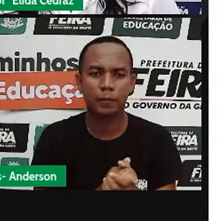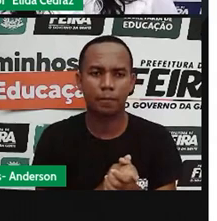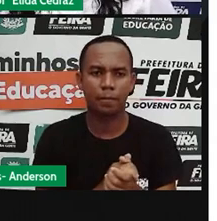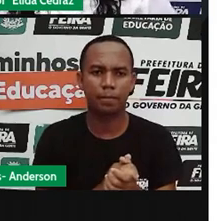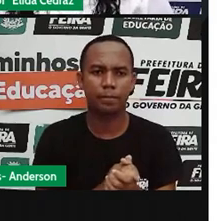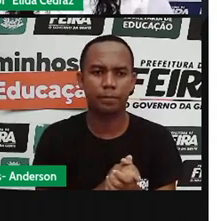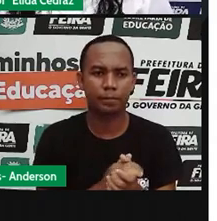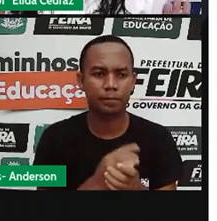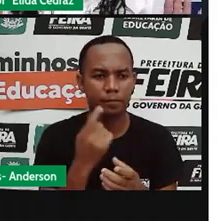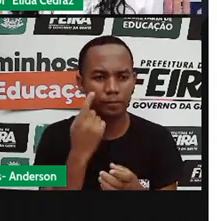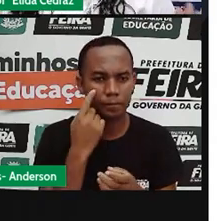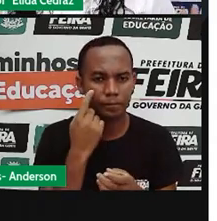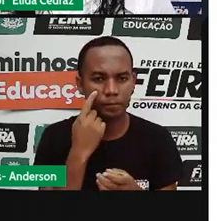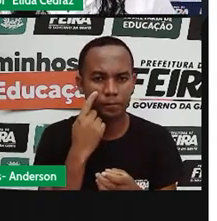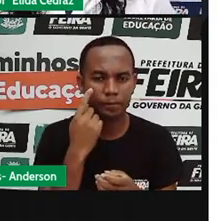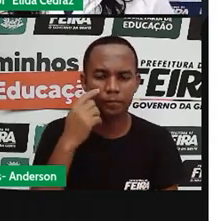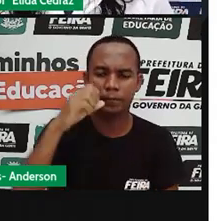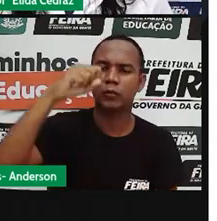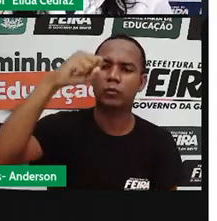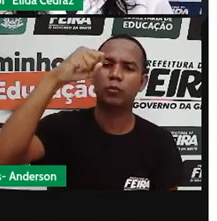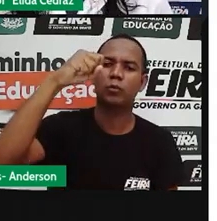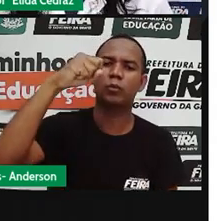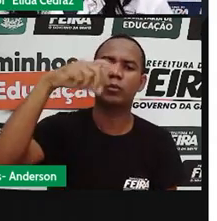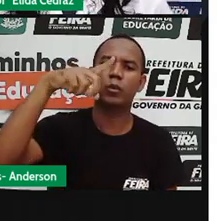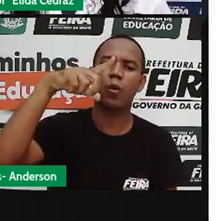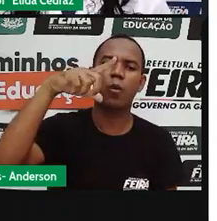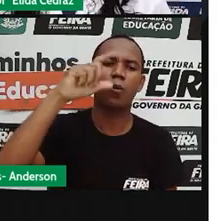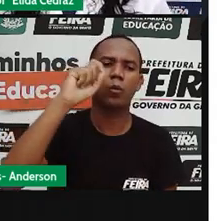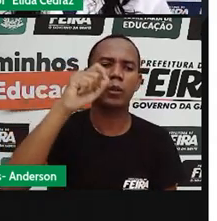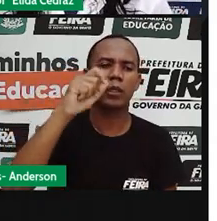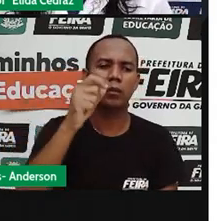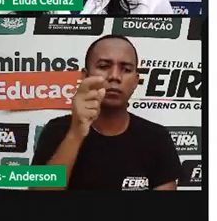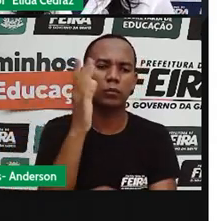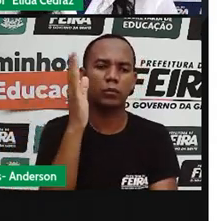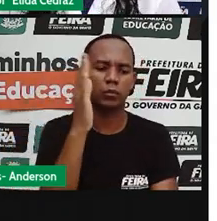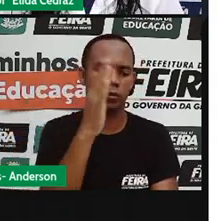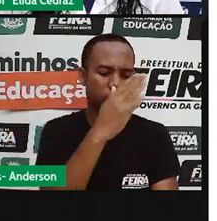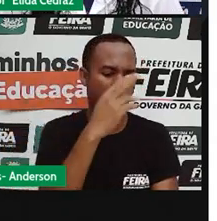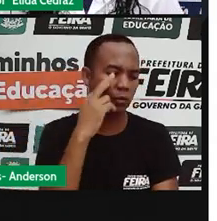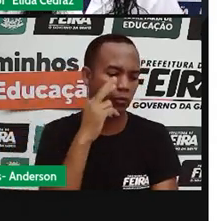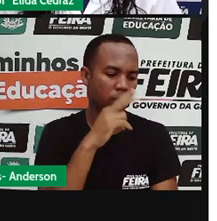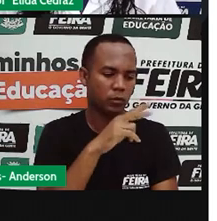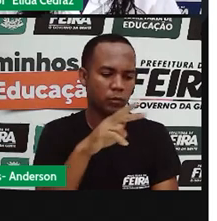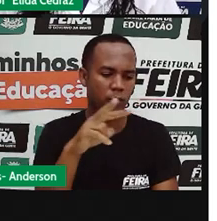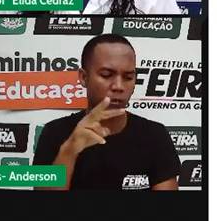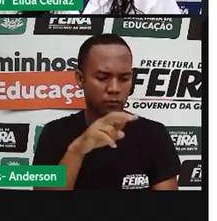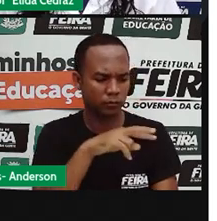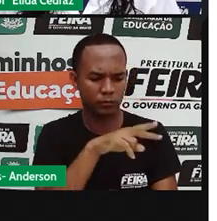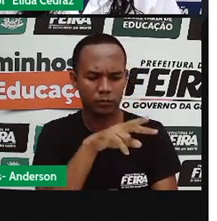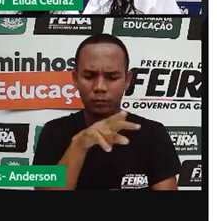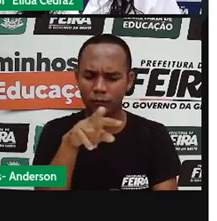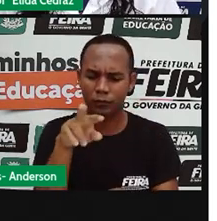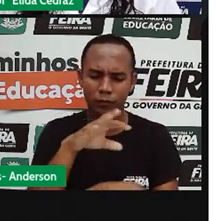O movimento do Sol e as sombras. Você sabe o que é sombra?